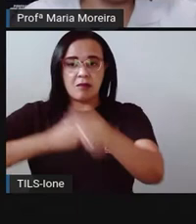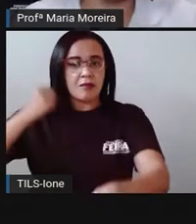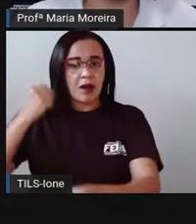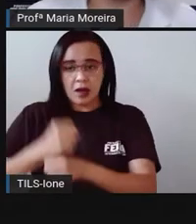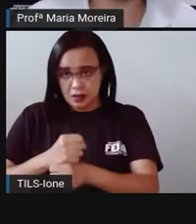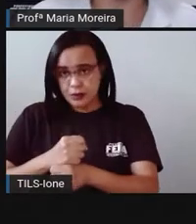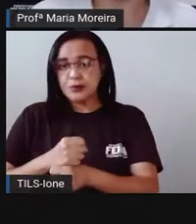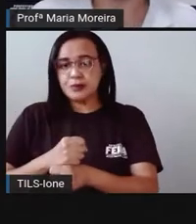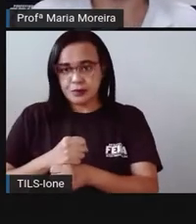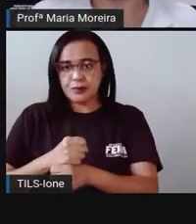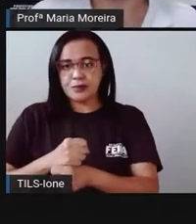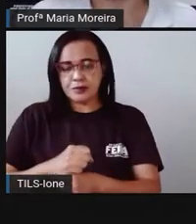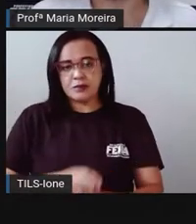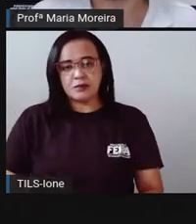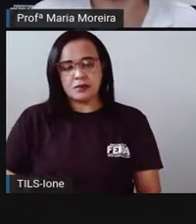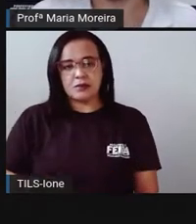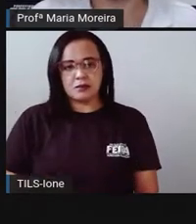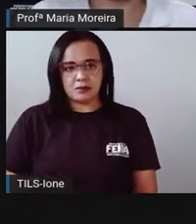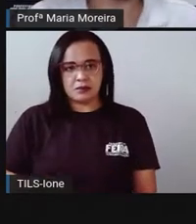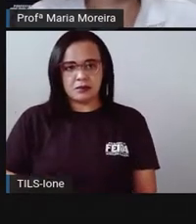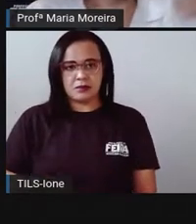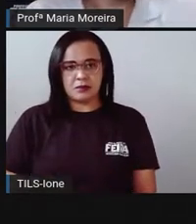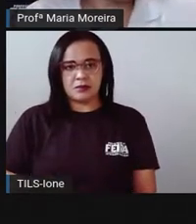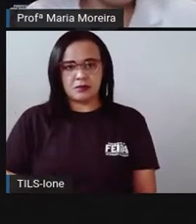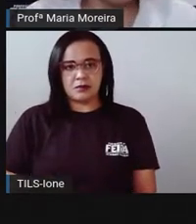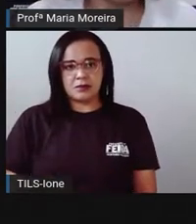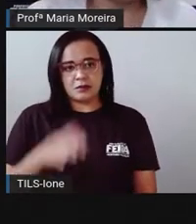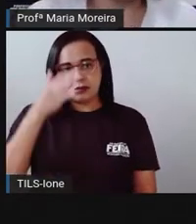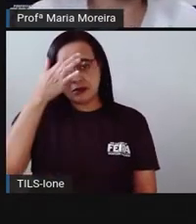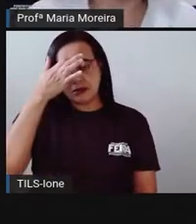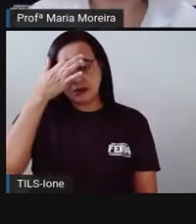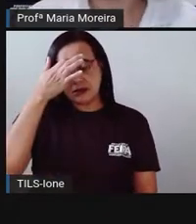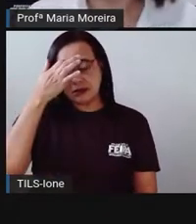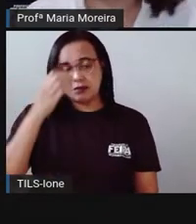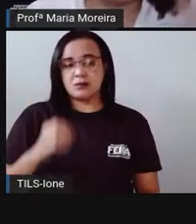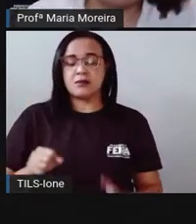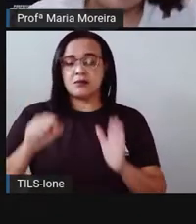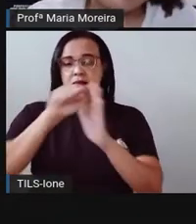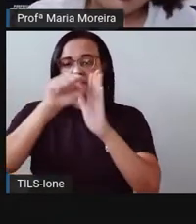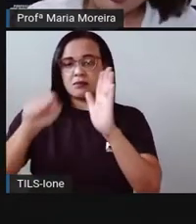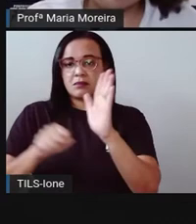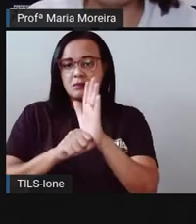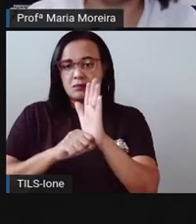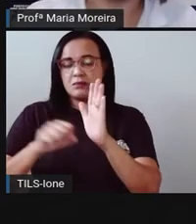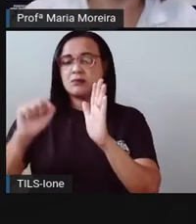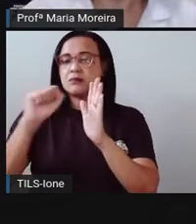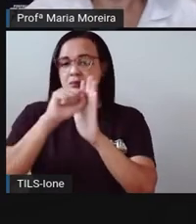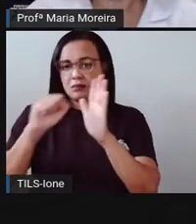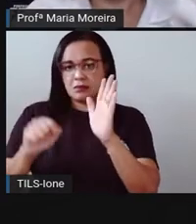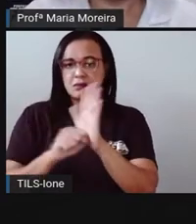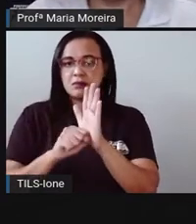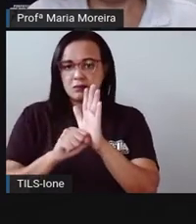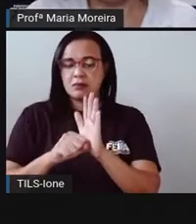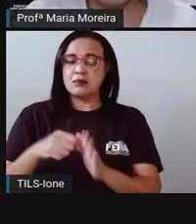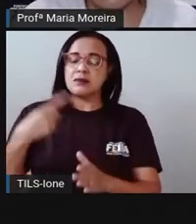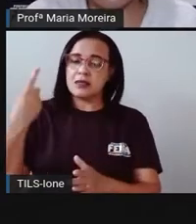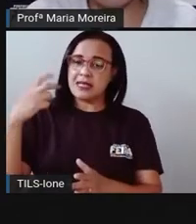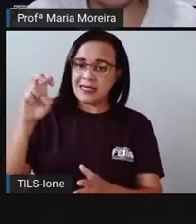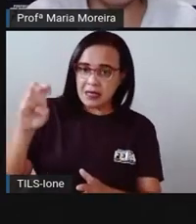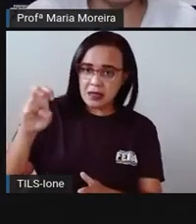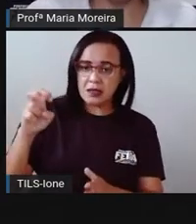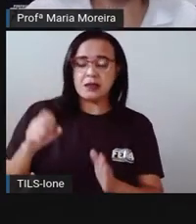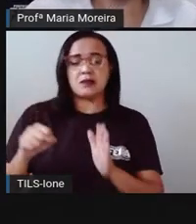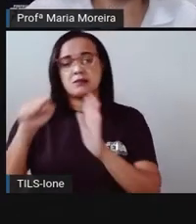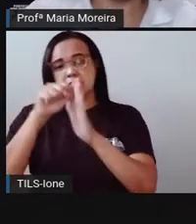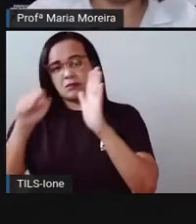não tem essa exatidão aí do ano. Falar, olha, no século XV, no século XIV, no século XVIII,